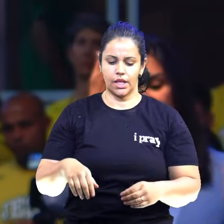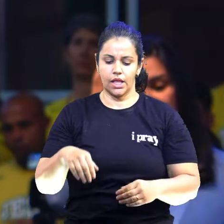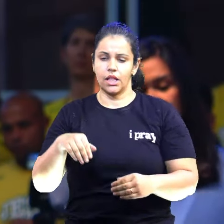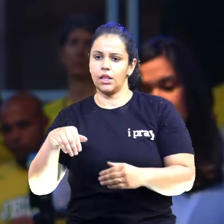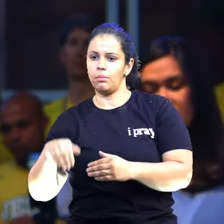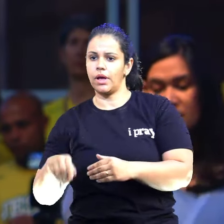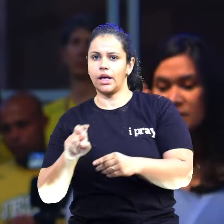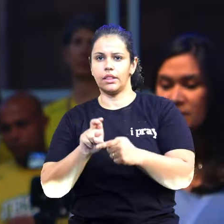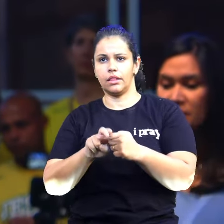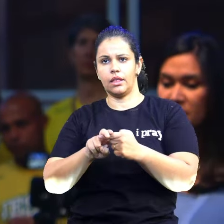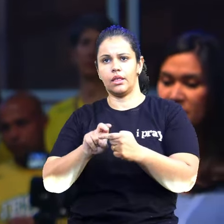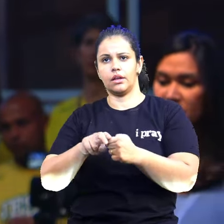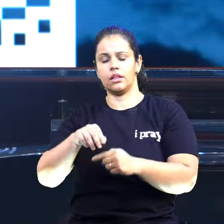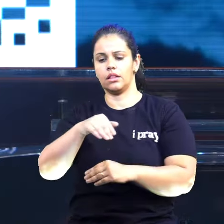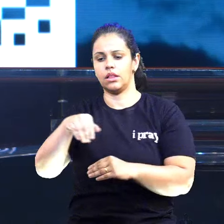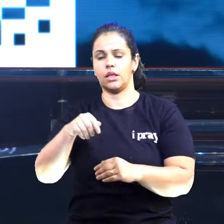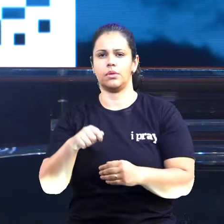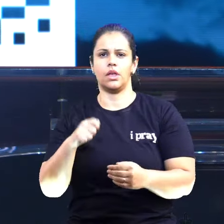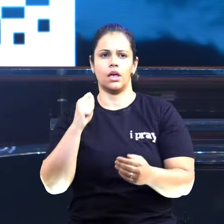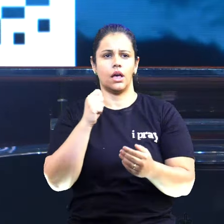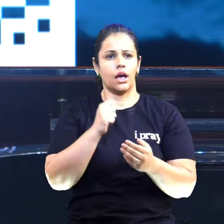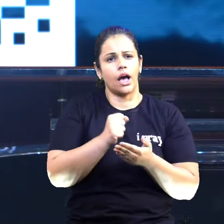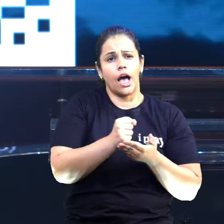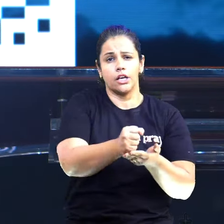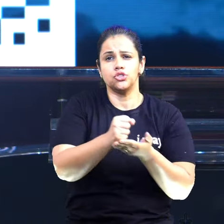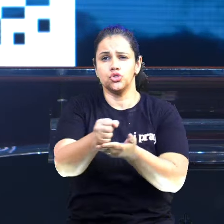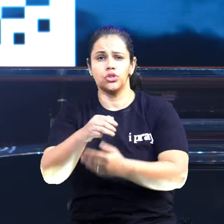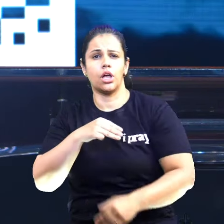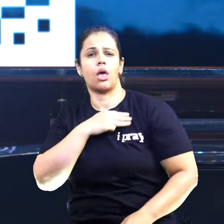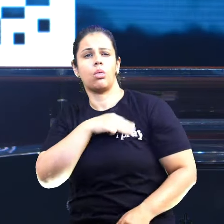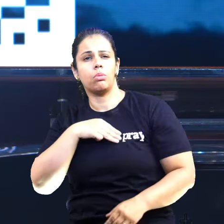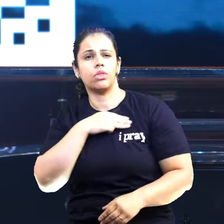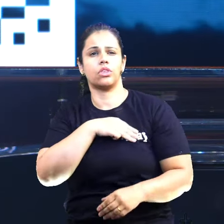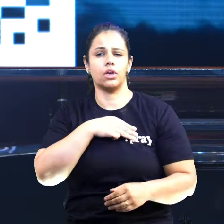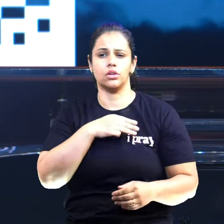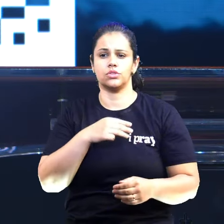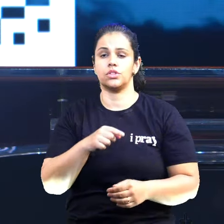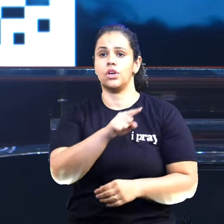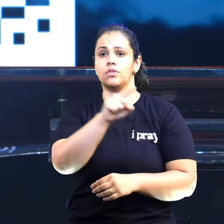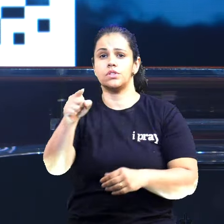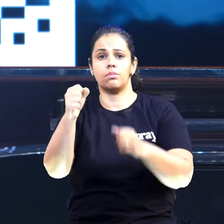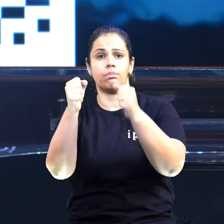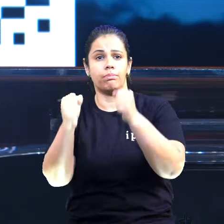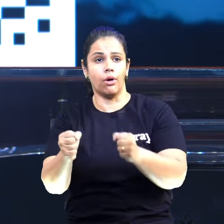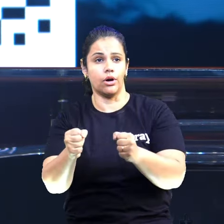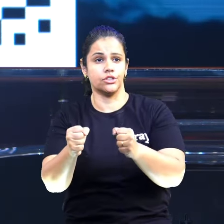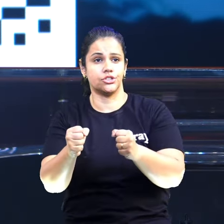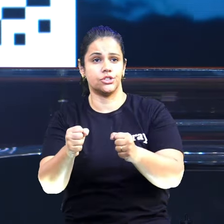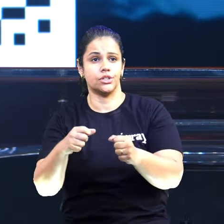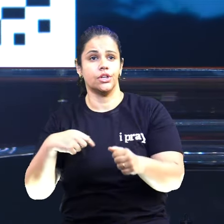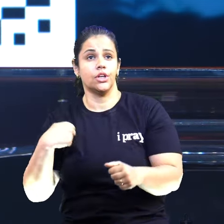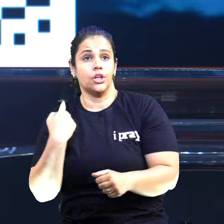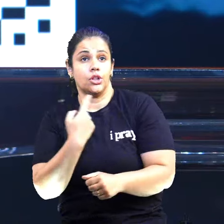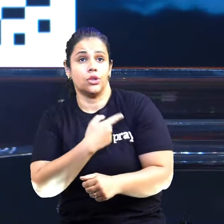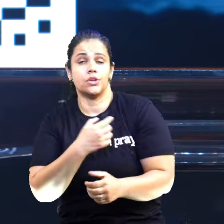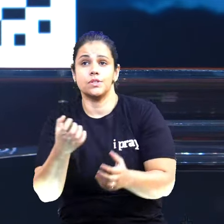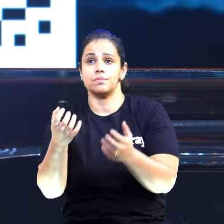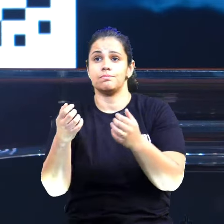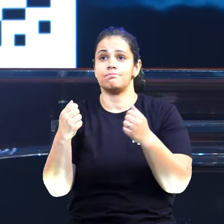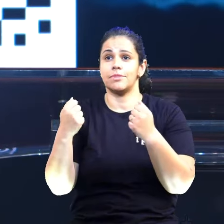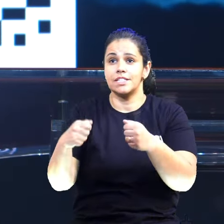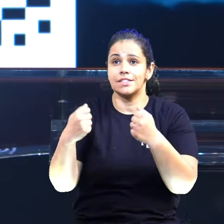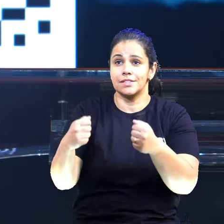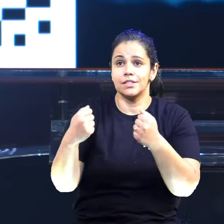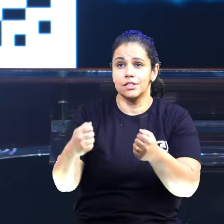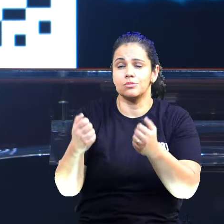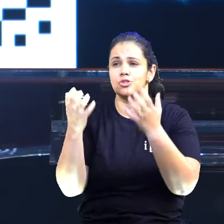assim, invista em missões, e nós estamos trabalhando ao longo desse congresso, para levantarmos mil novos mantenedores,